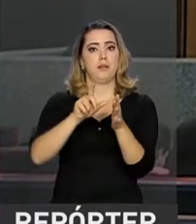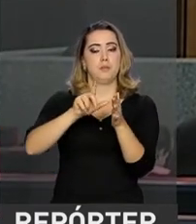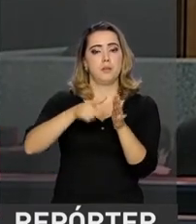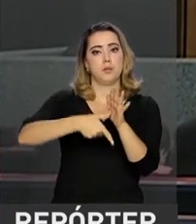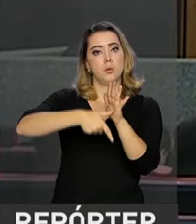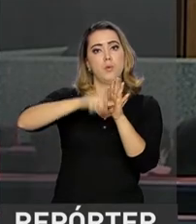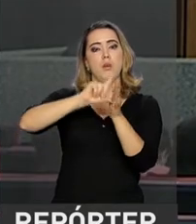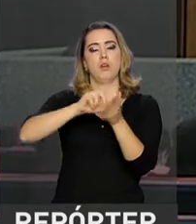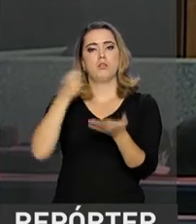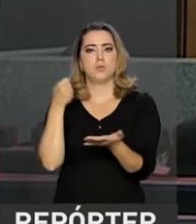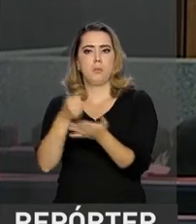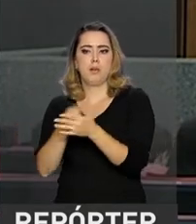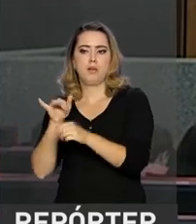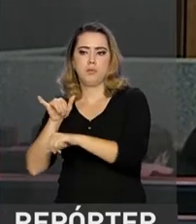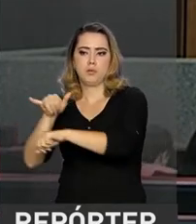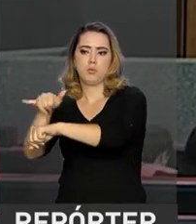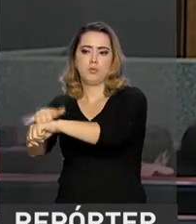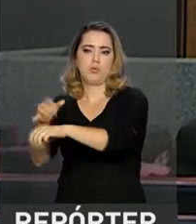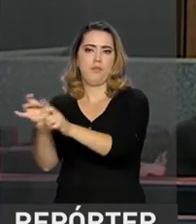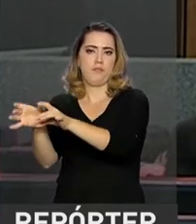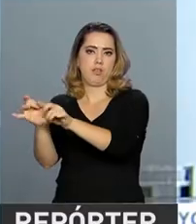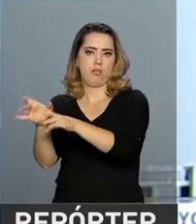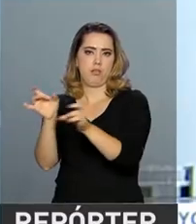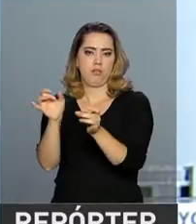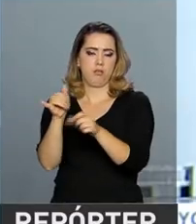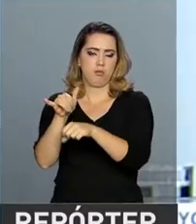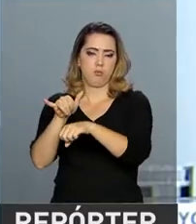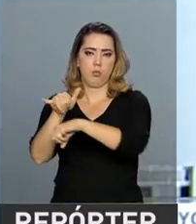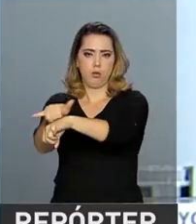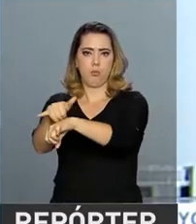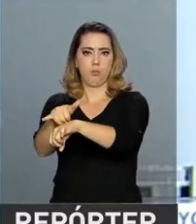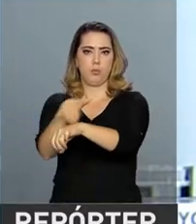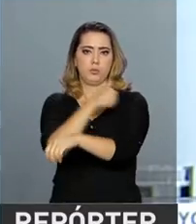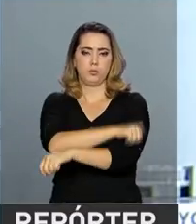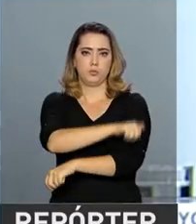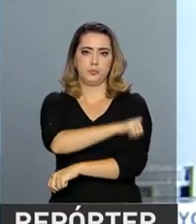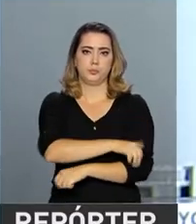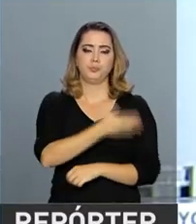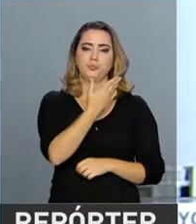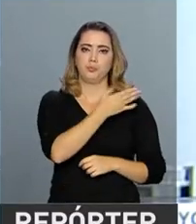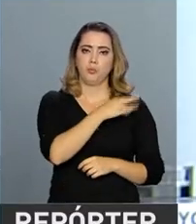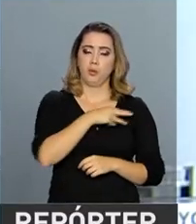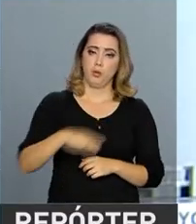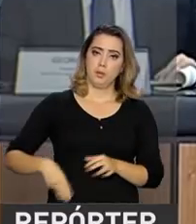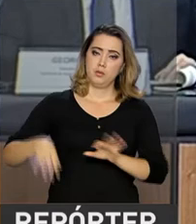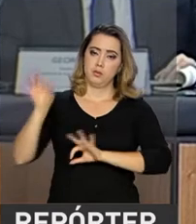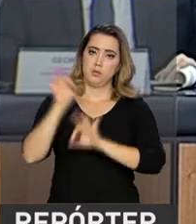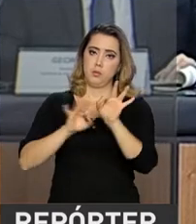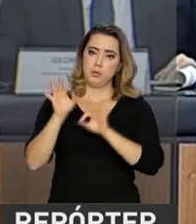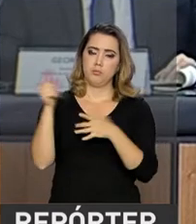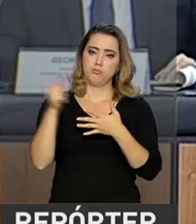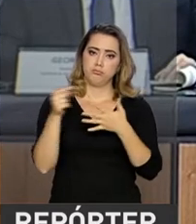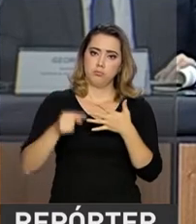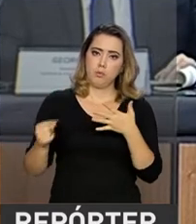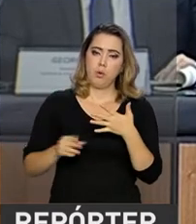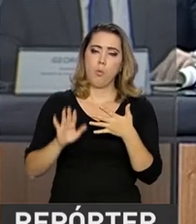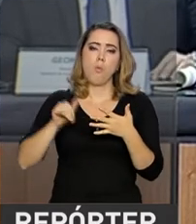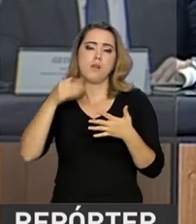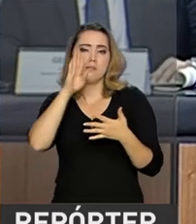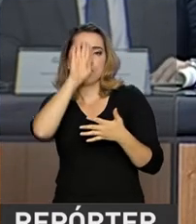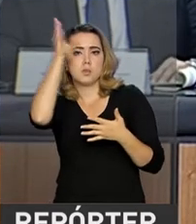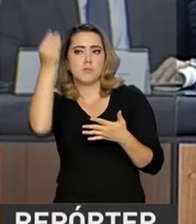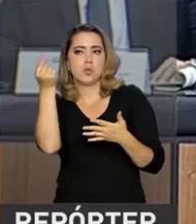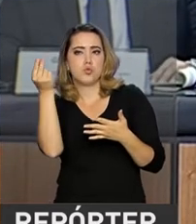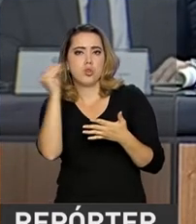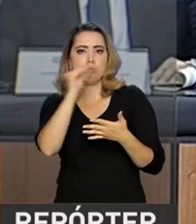outorga do aeroporto do Galeão, no Rio de Janeiro. O ministro do Planejamento listou algumas áreas que devem ter prioridade na